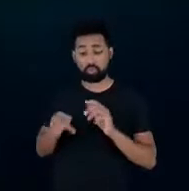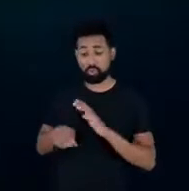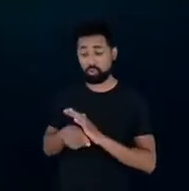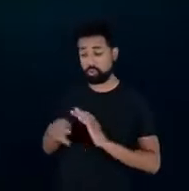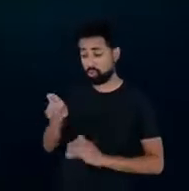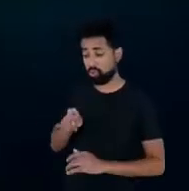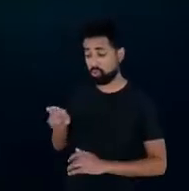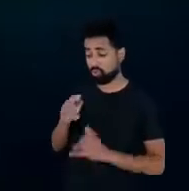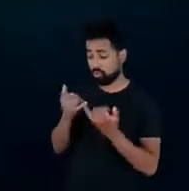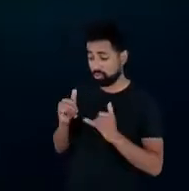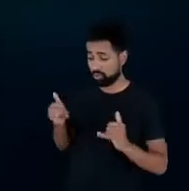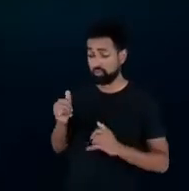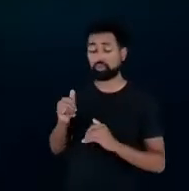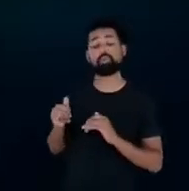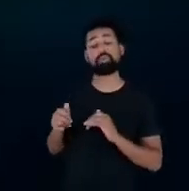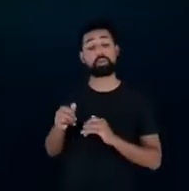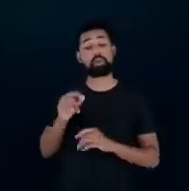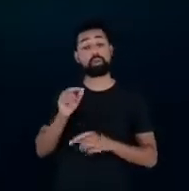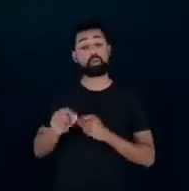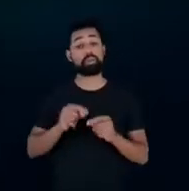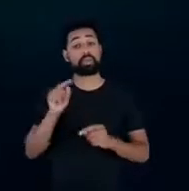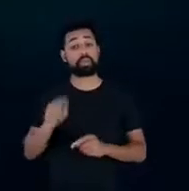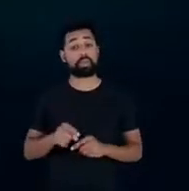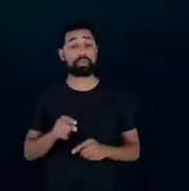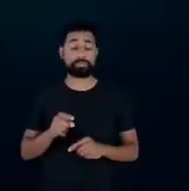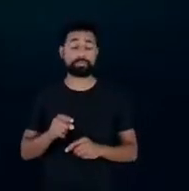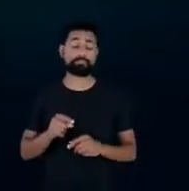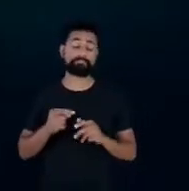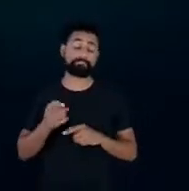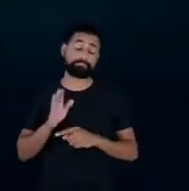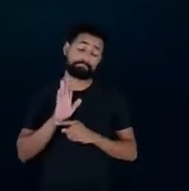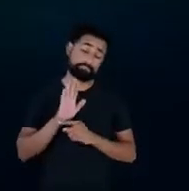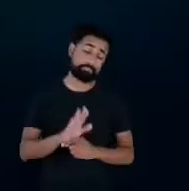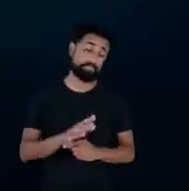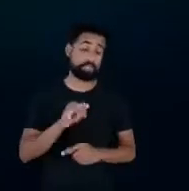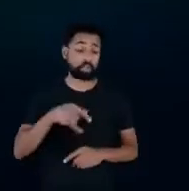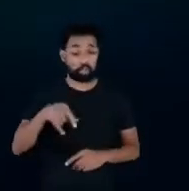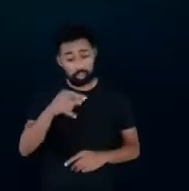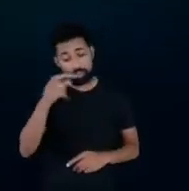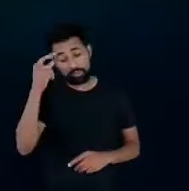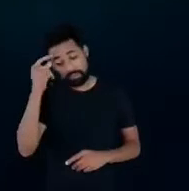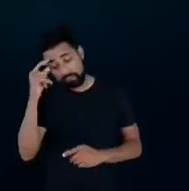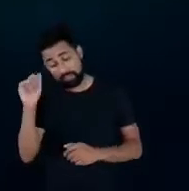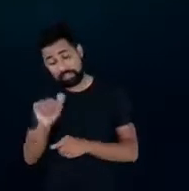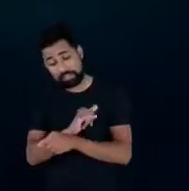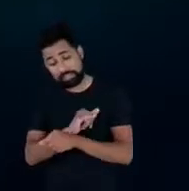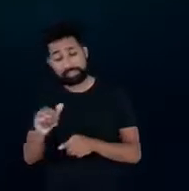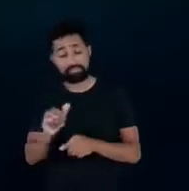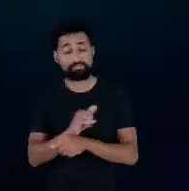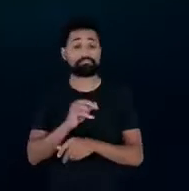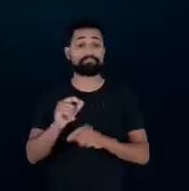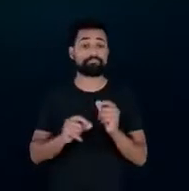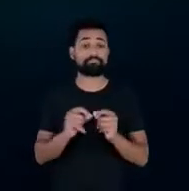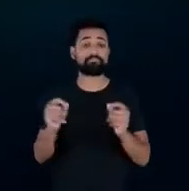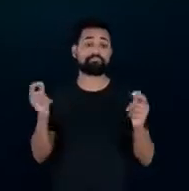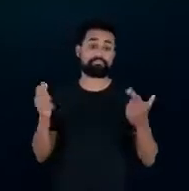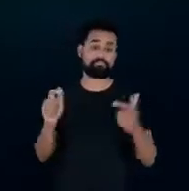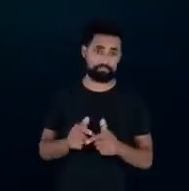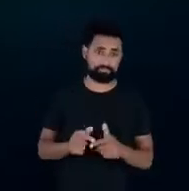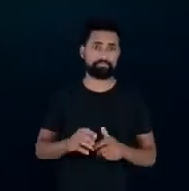tão proeminente, que ele é bastante benéfico quando a gente está pensando em uma estratégia muito ousada de descarbonização.